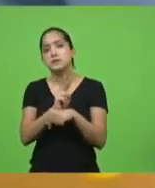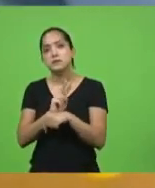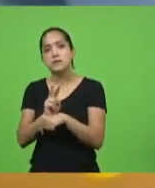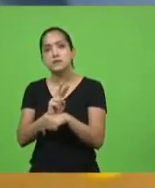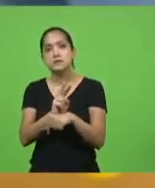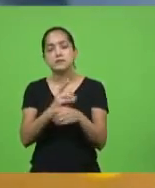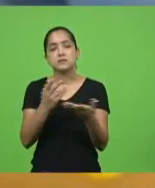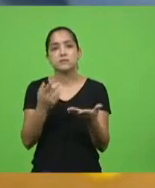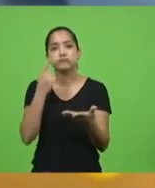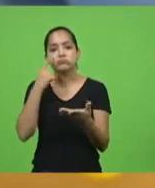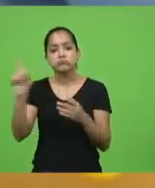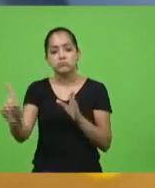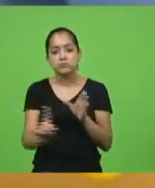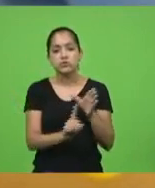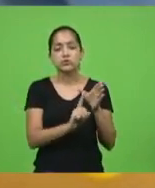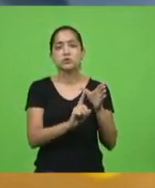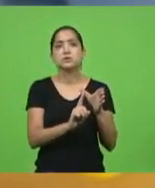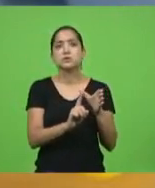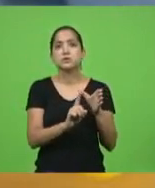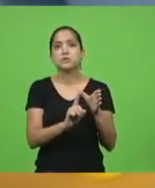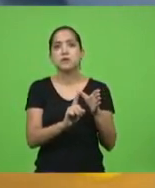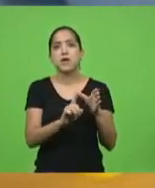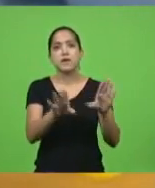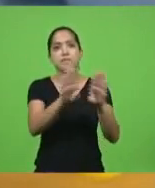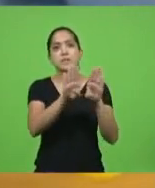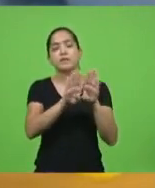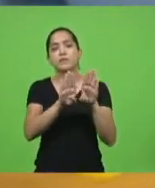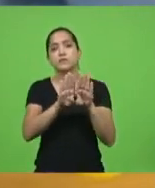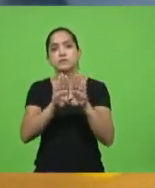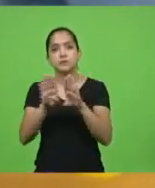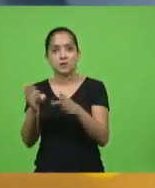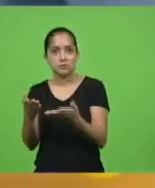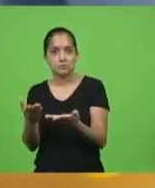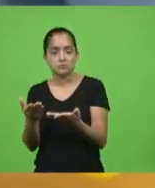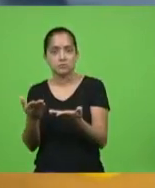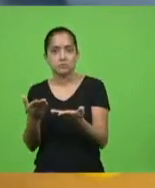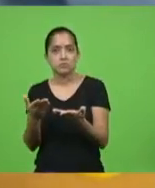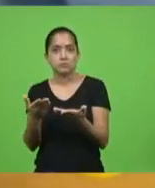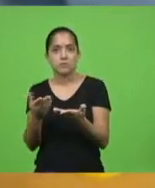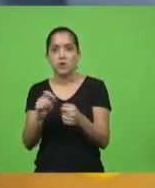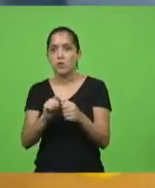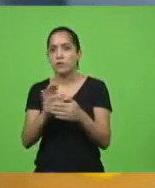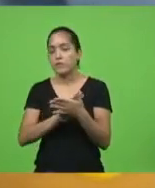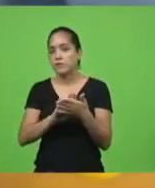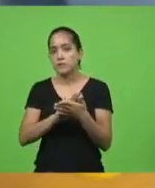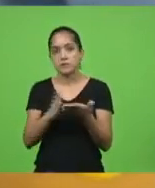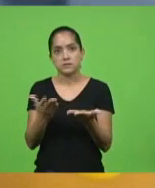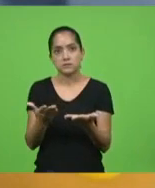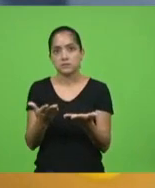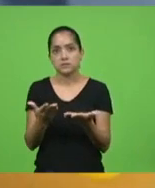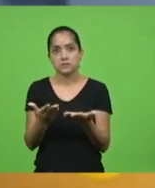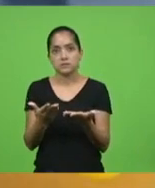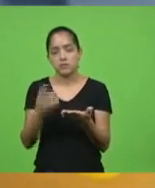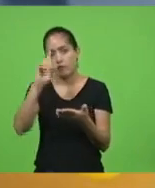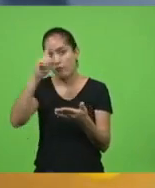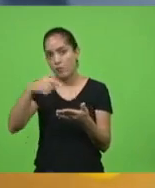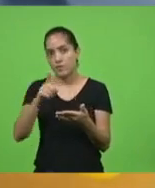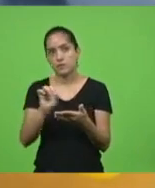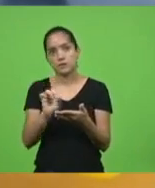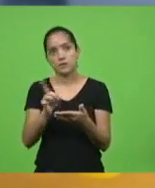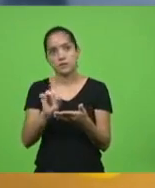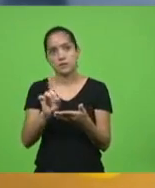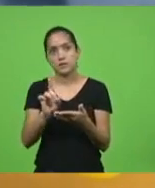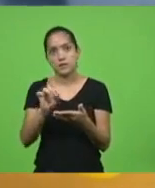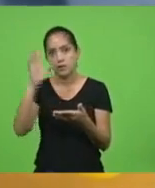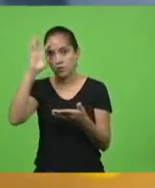chega eu lá com o fiscal da prefeitura para fechar o comércio. Eu não vou fazer isso. Não é isso que vai